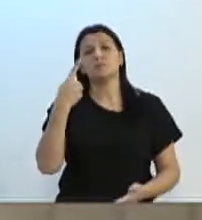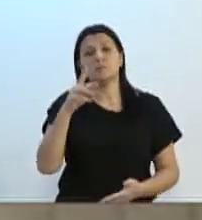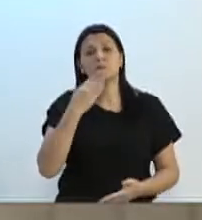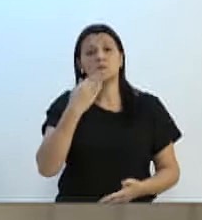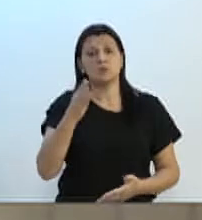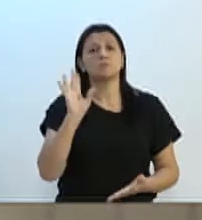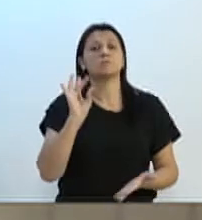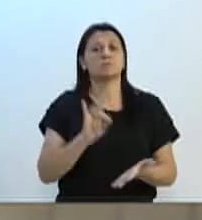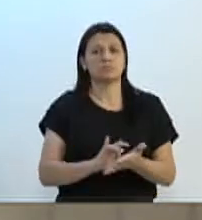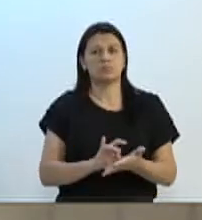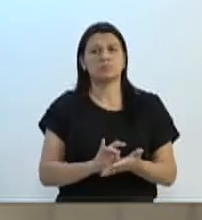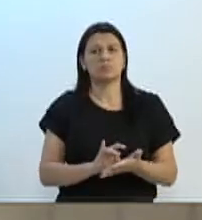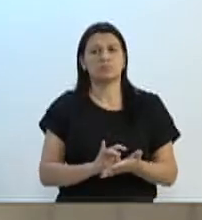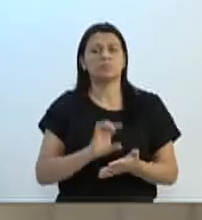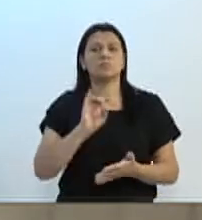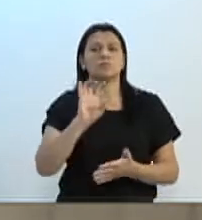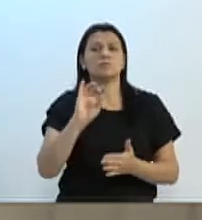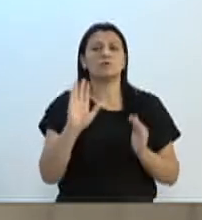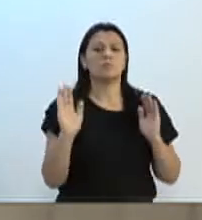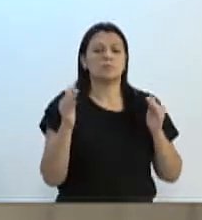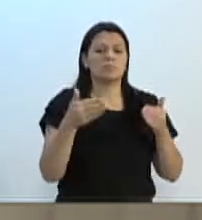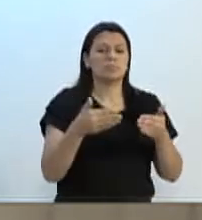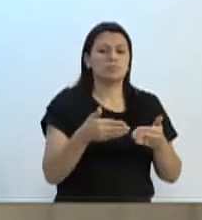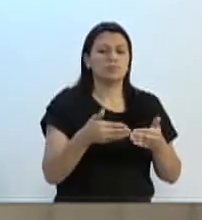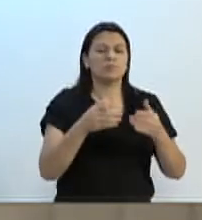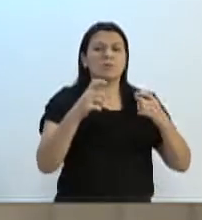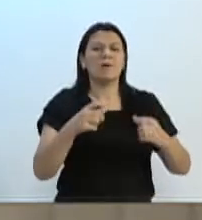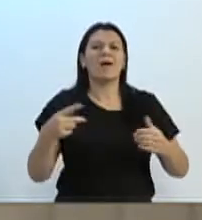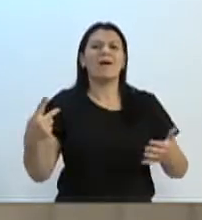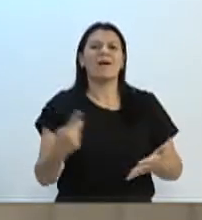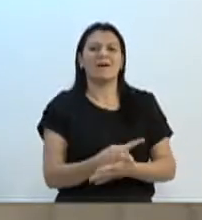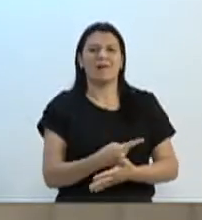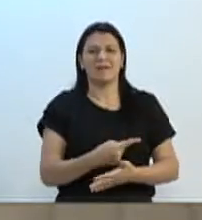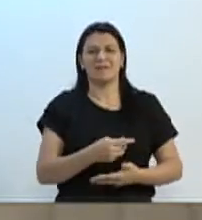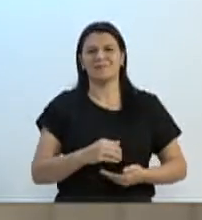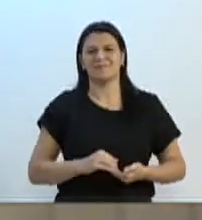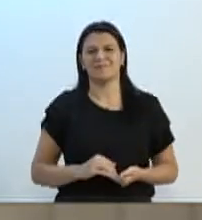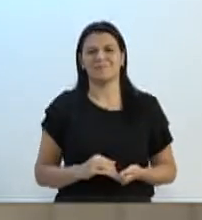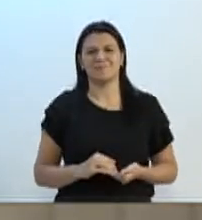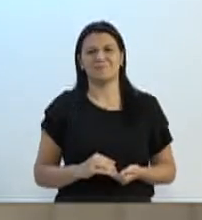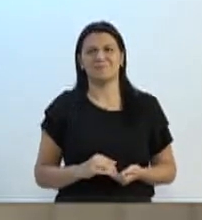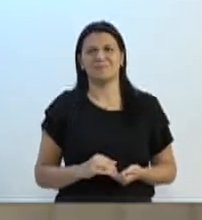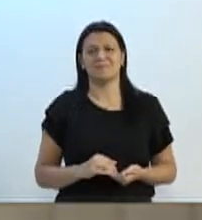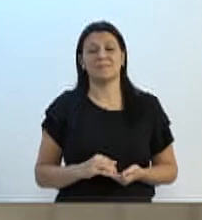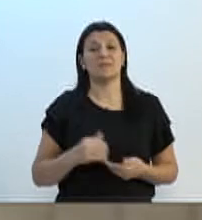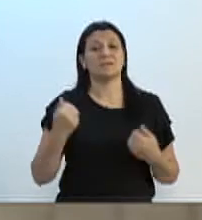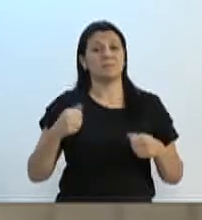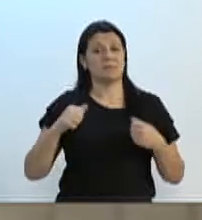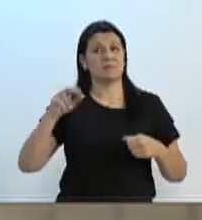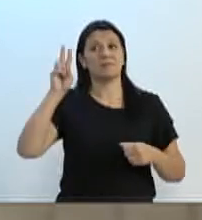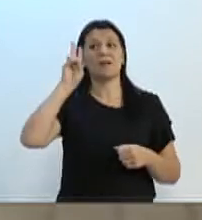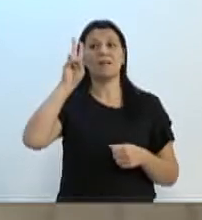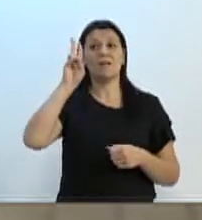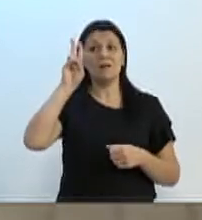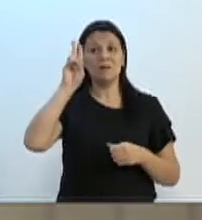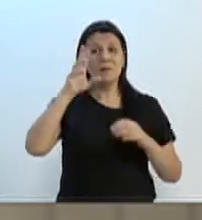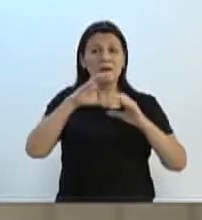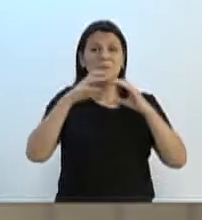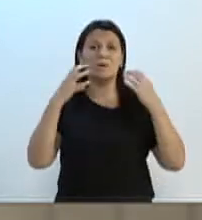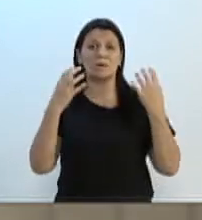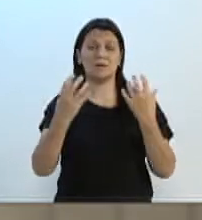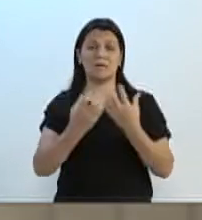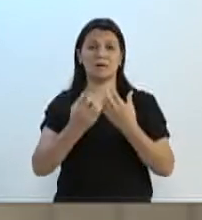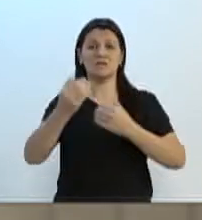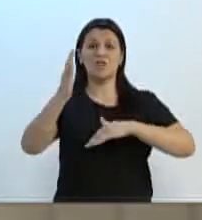só apontou para a esfera errada. Nós estamos, e temos que lembrar a nossa comunidade, que são